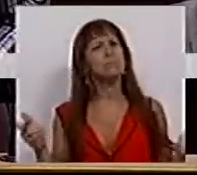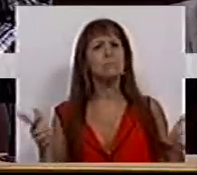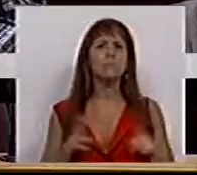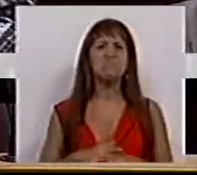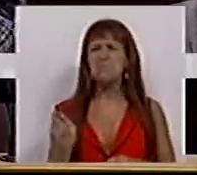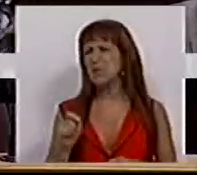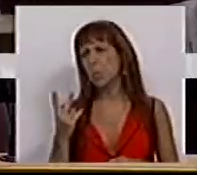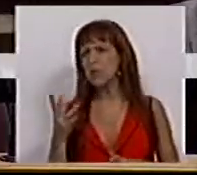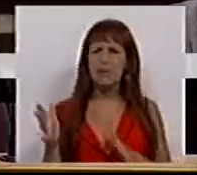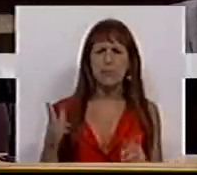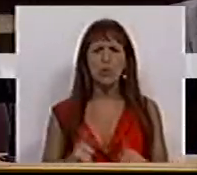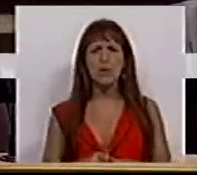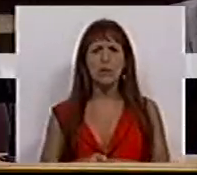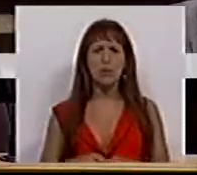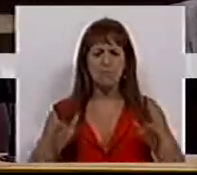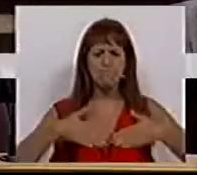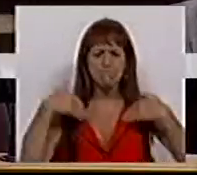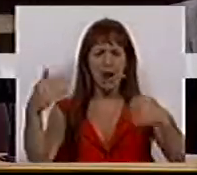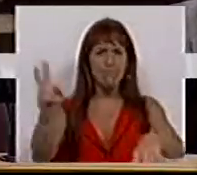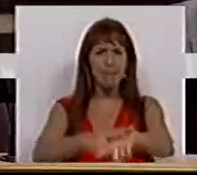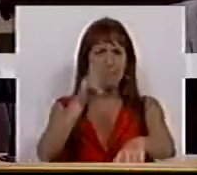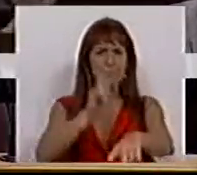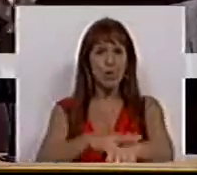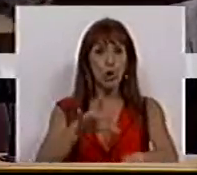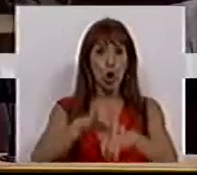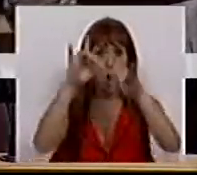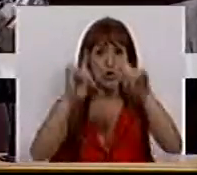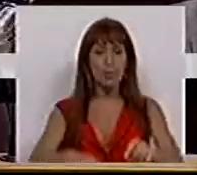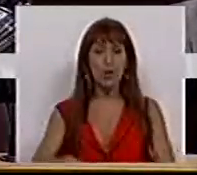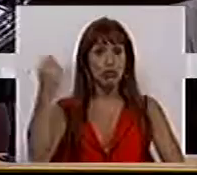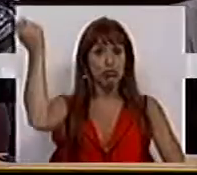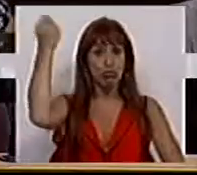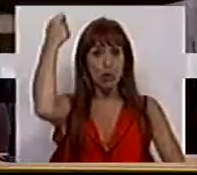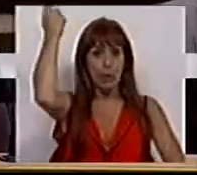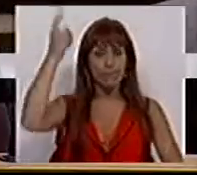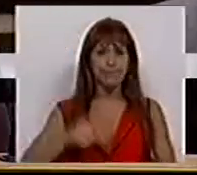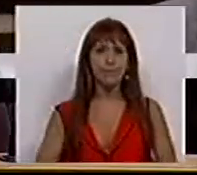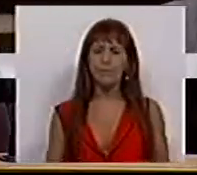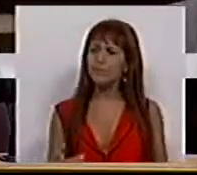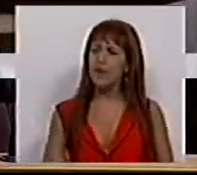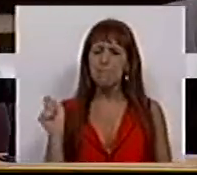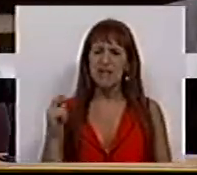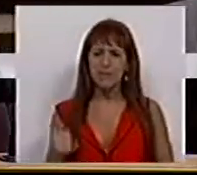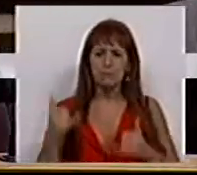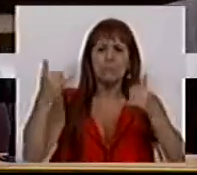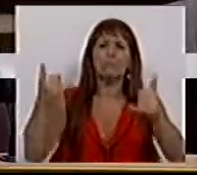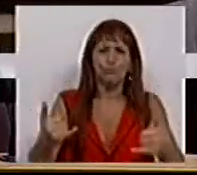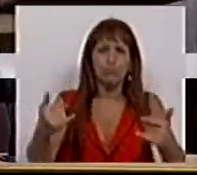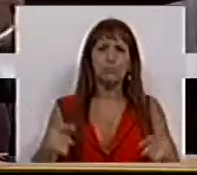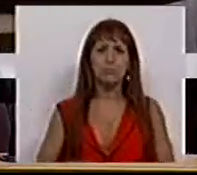dois meses demitiram-se os diretores do Hospital de São João. Passados uns meses,